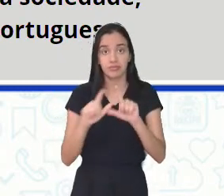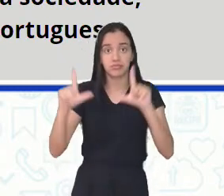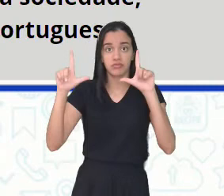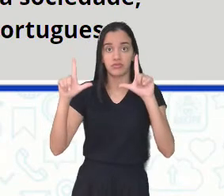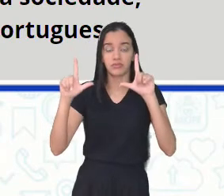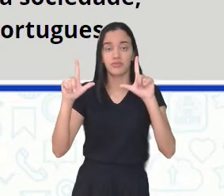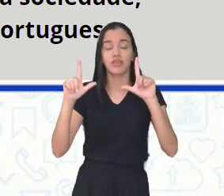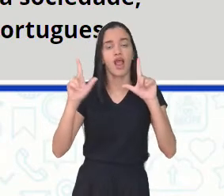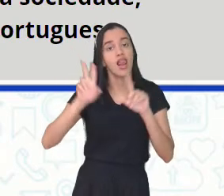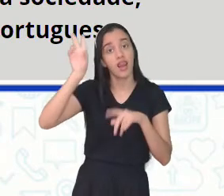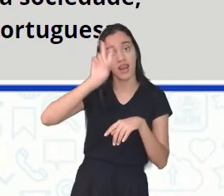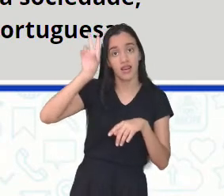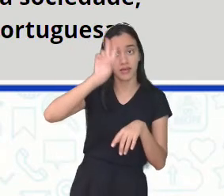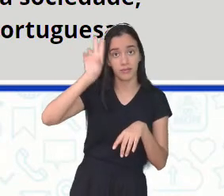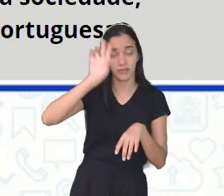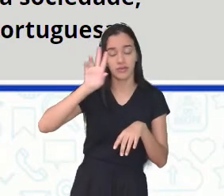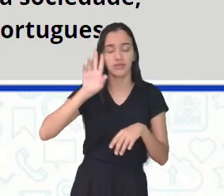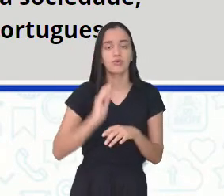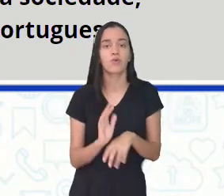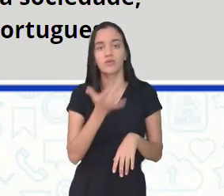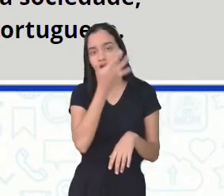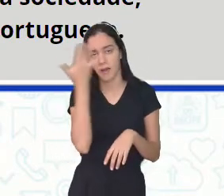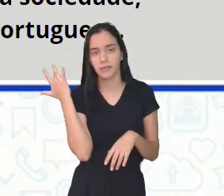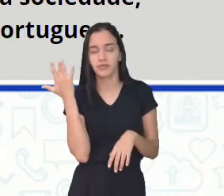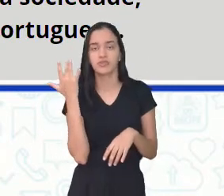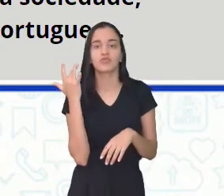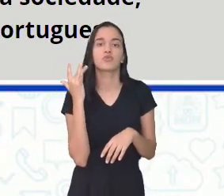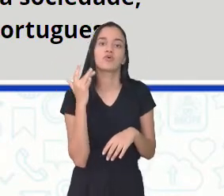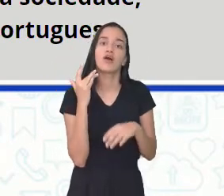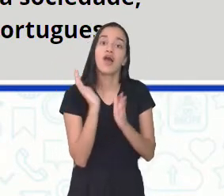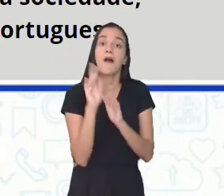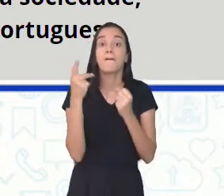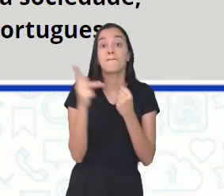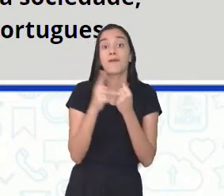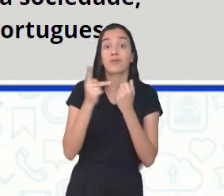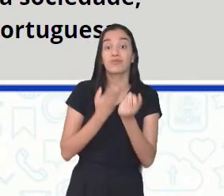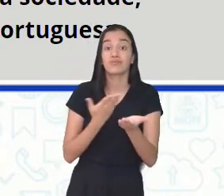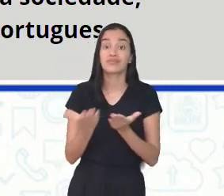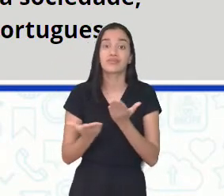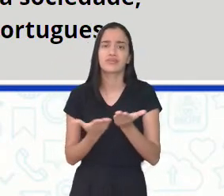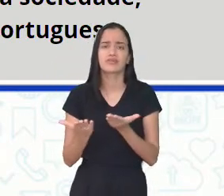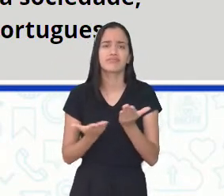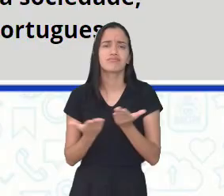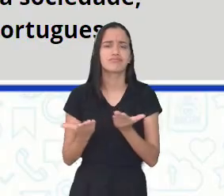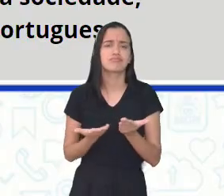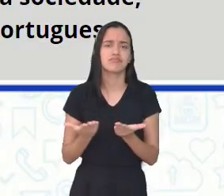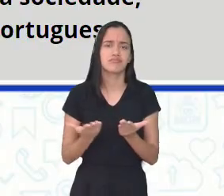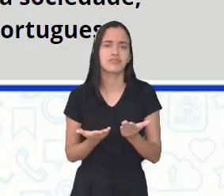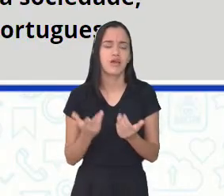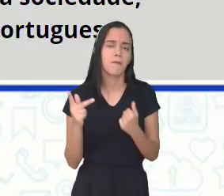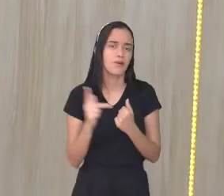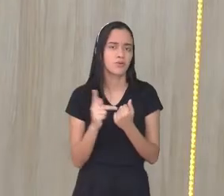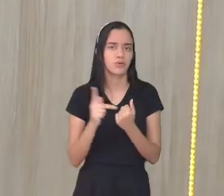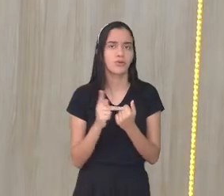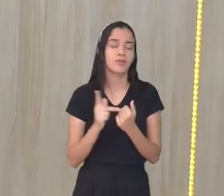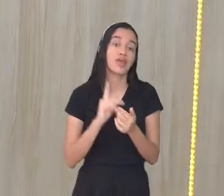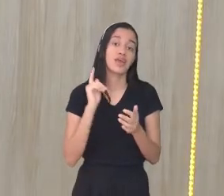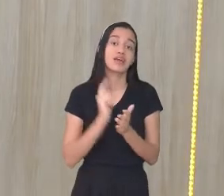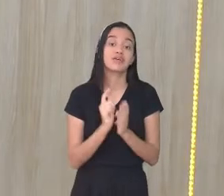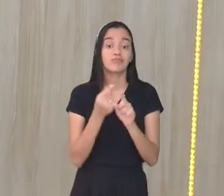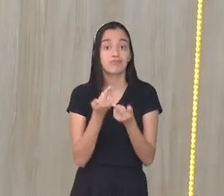Trazendo aqui, lembrando, não é? Quando ele coloca no seu texto ali, pronomes de tratamento. Pronomes é uma das classes